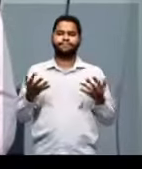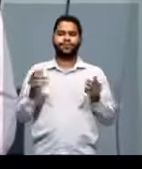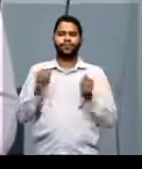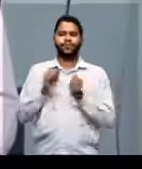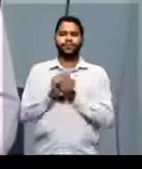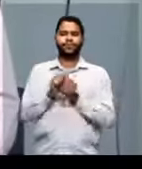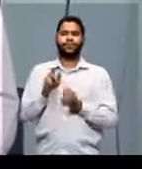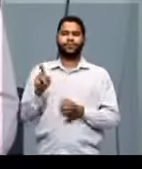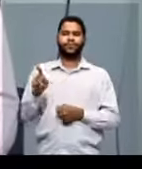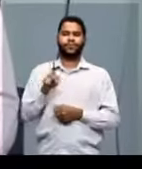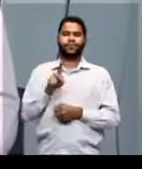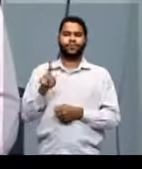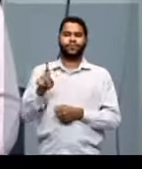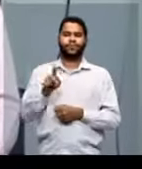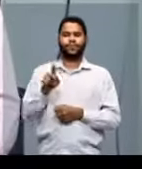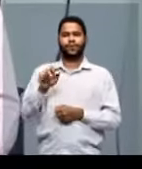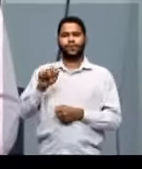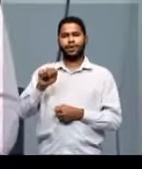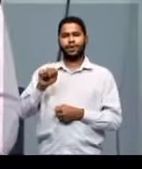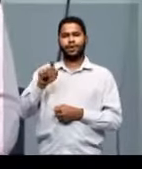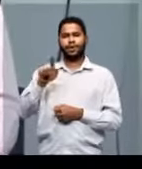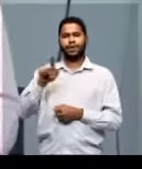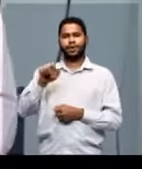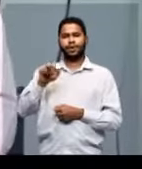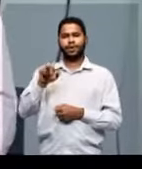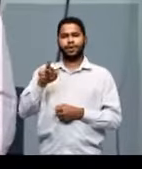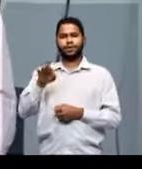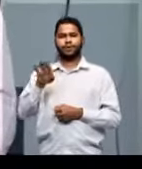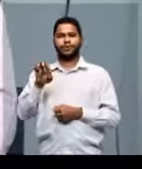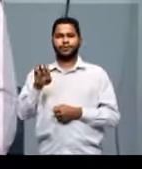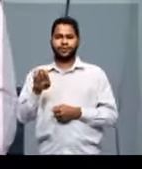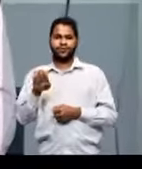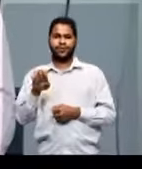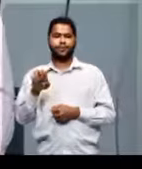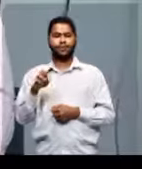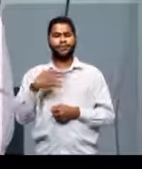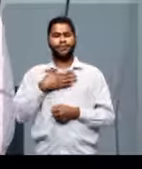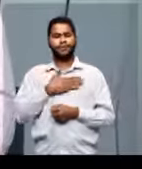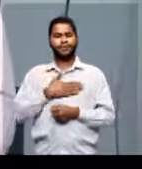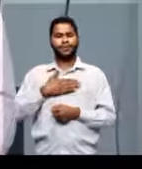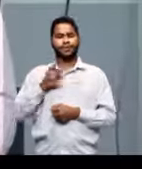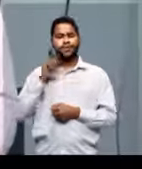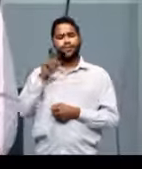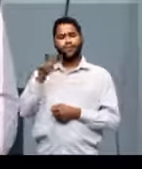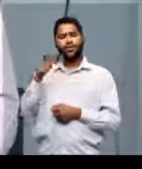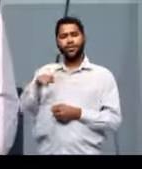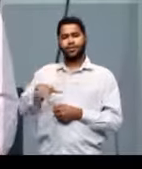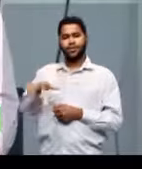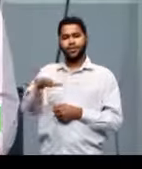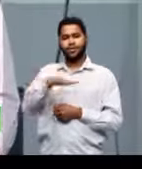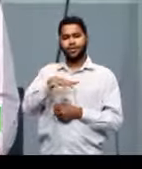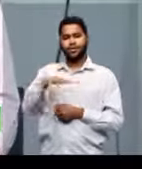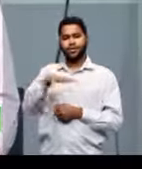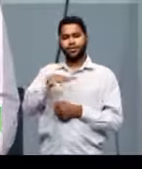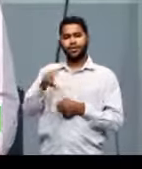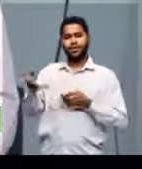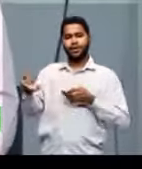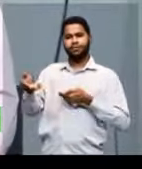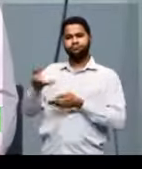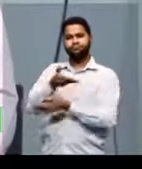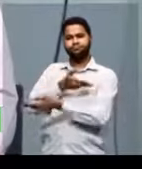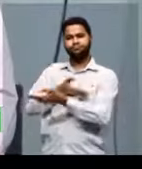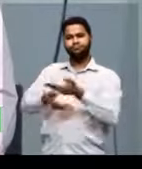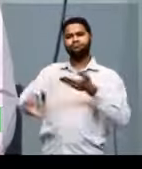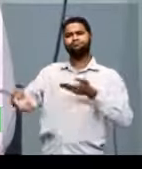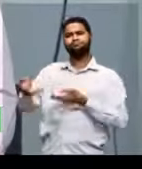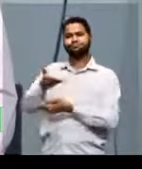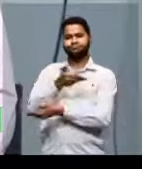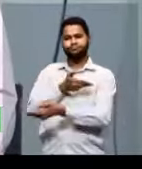professor Marini, né? Prazer te reencontrar aqui, professor. Porque as nossas áreas convergem muito